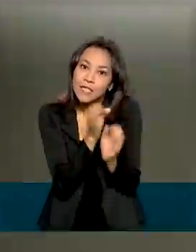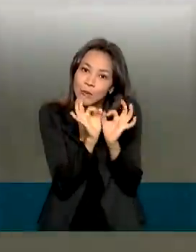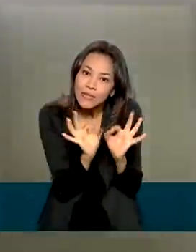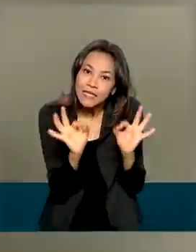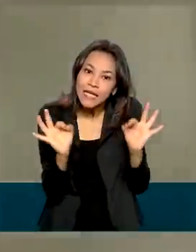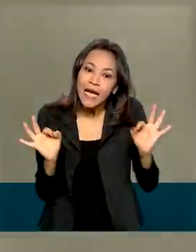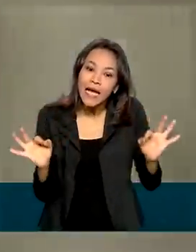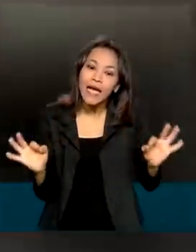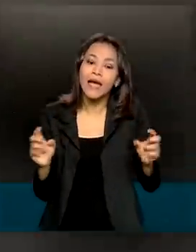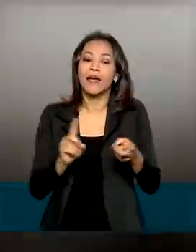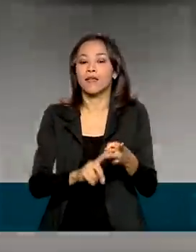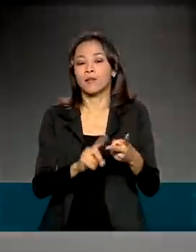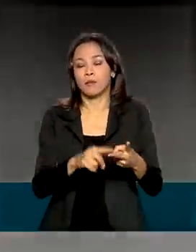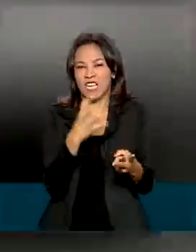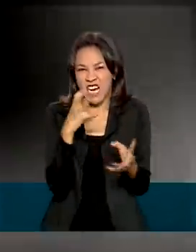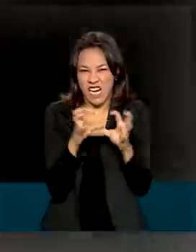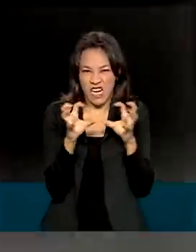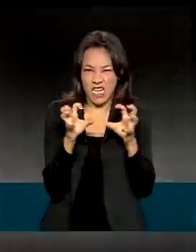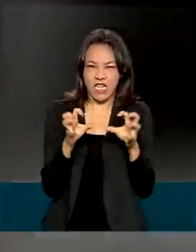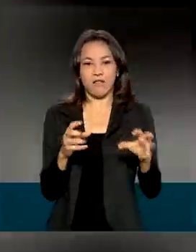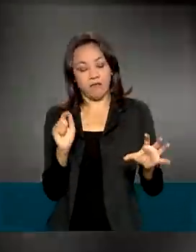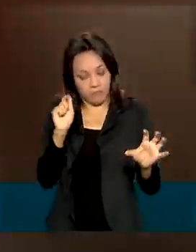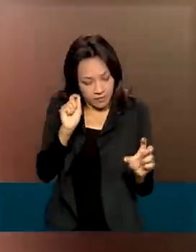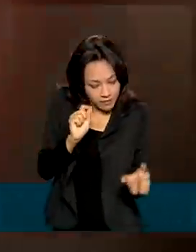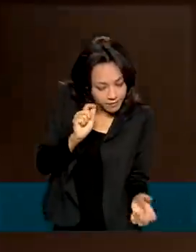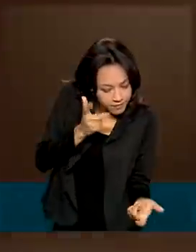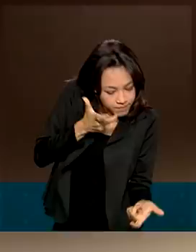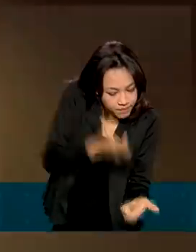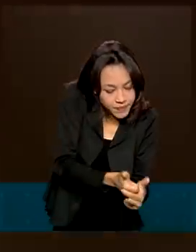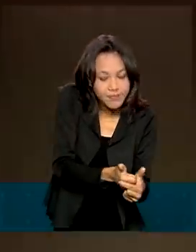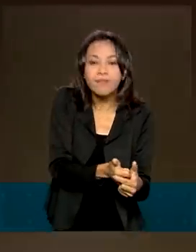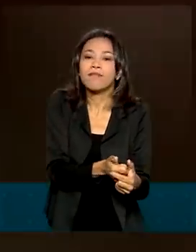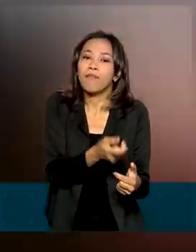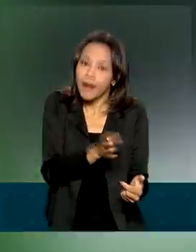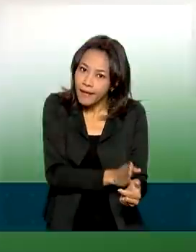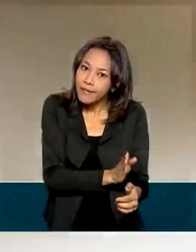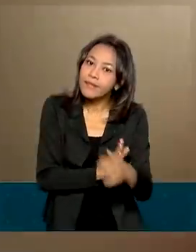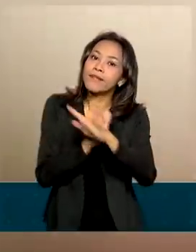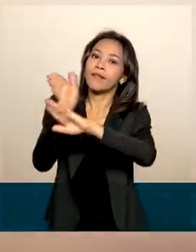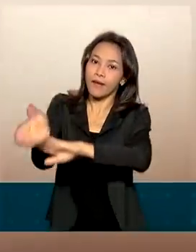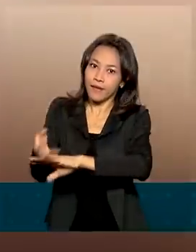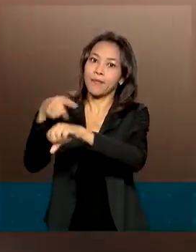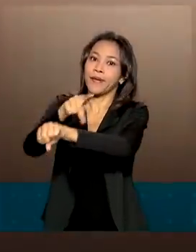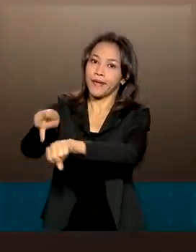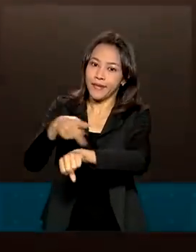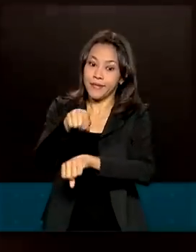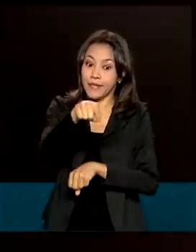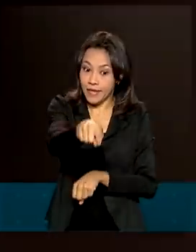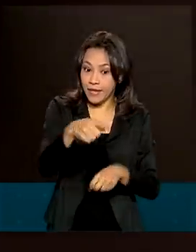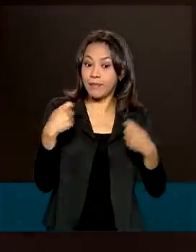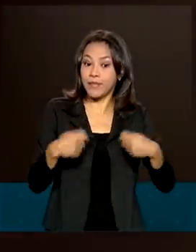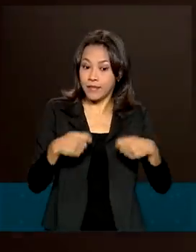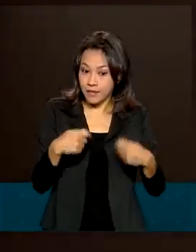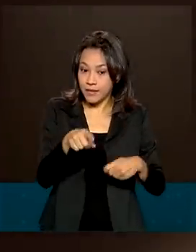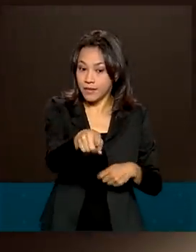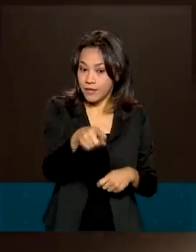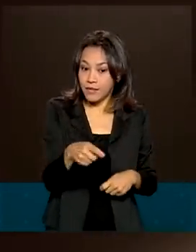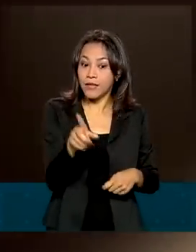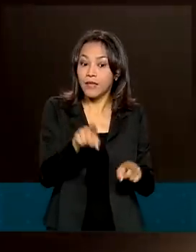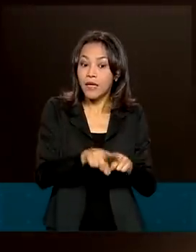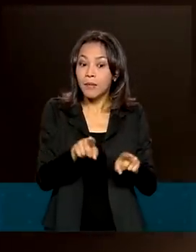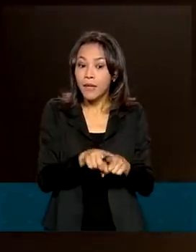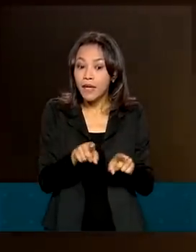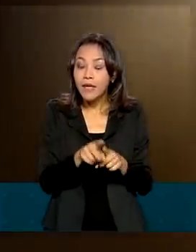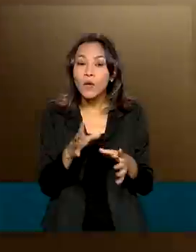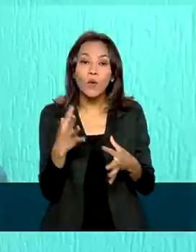leishmaniose e raiva e em alguns países, para entrar, o animalzinho precisa estar com dispositivo